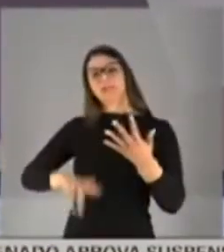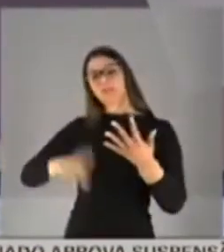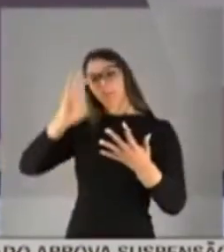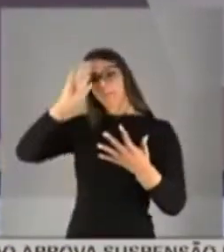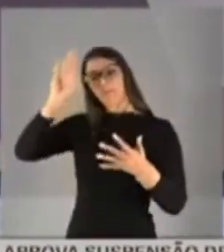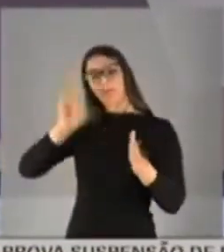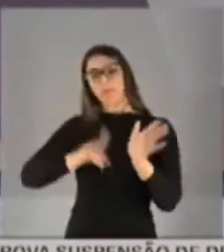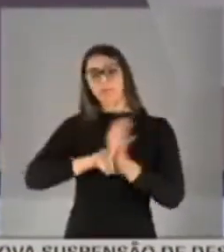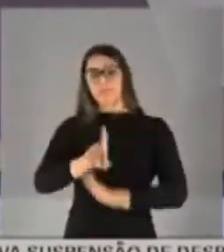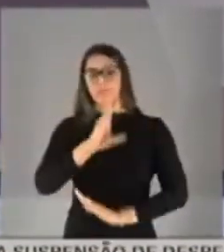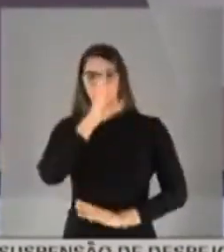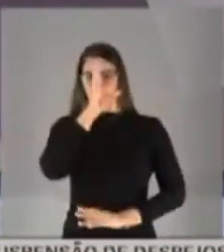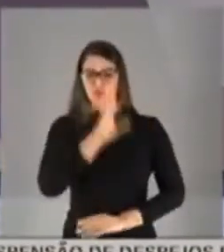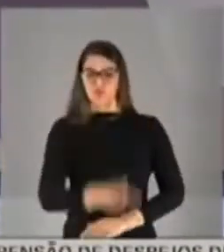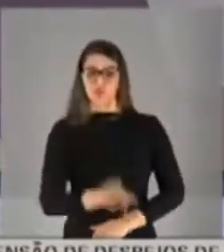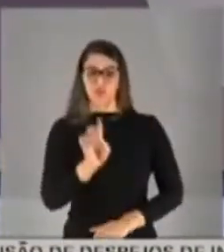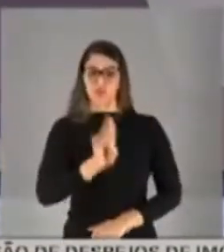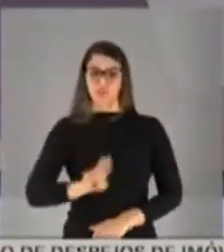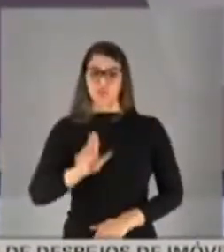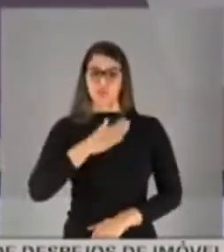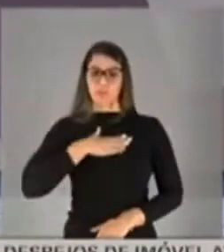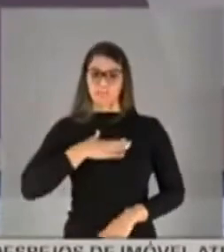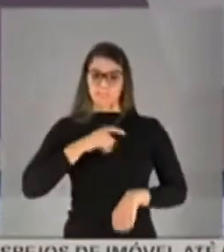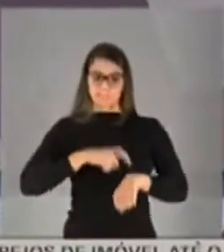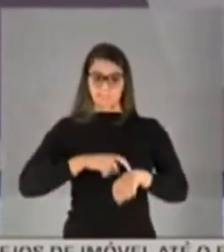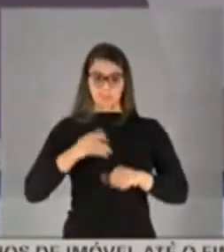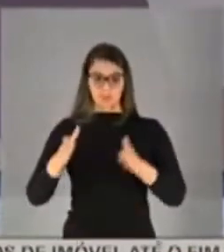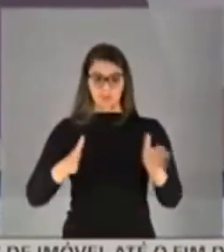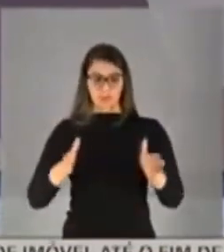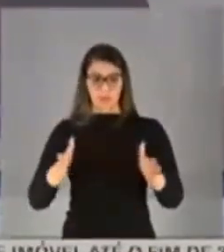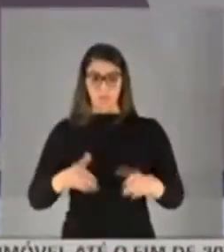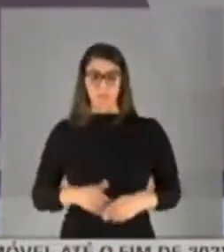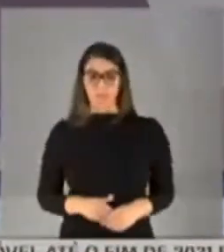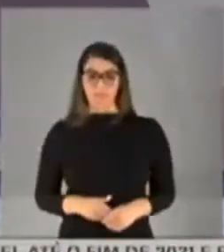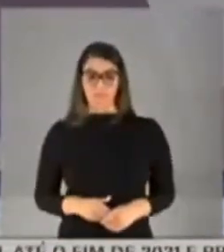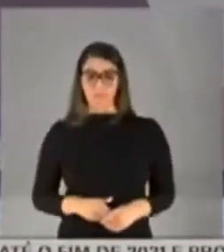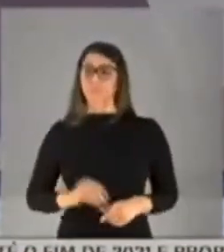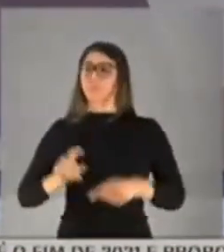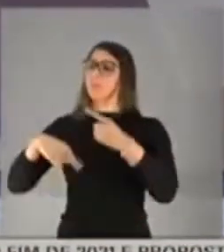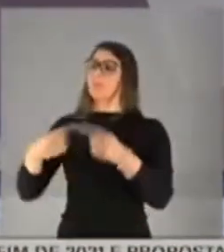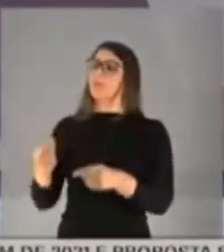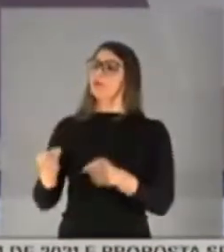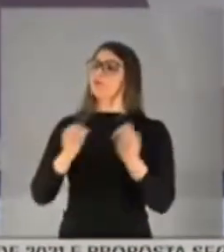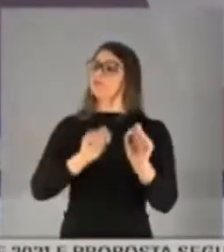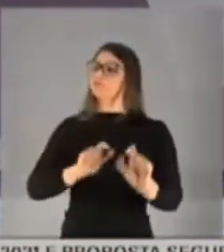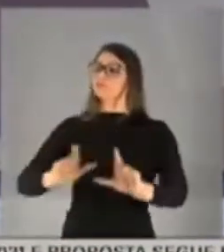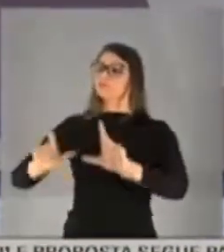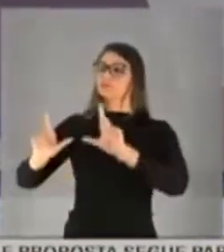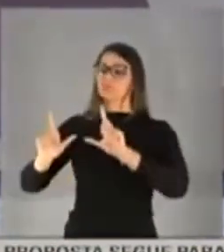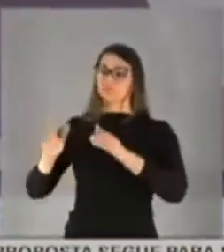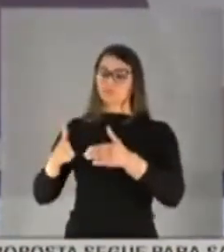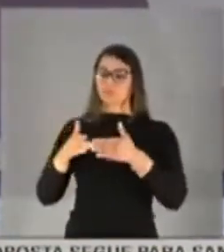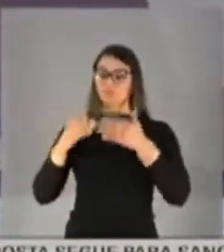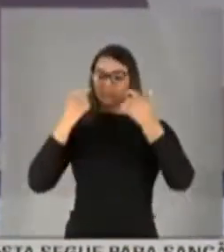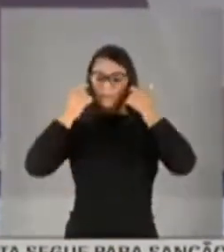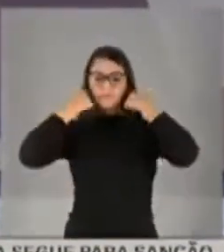para ser mais direta, para usar os meus 15 minutos de forma mais produtiva. O próximo slide, por favor, era,